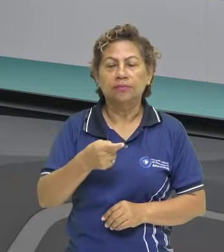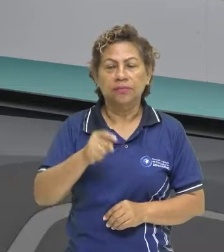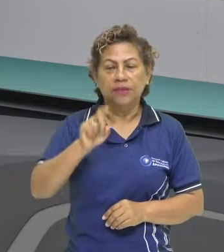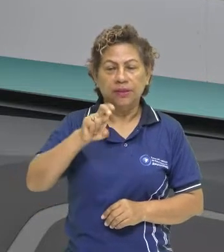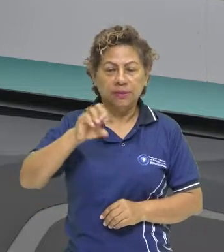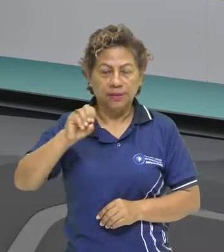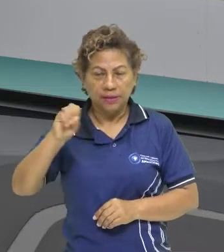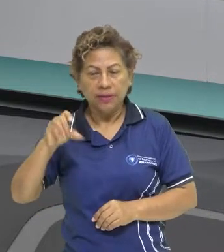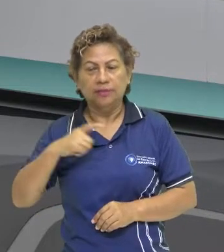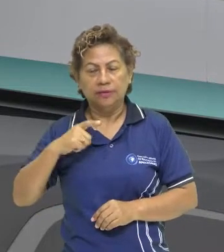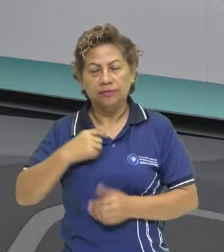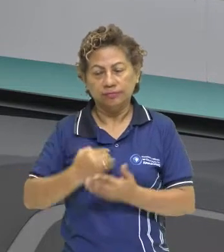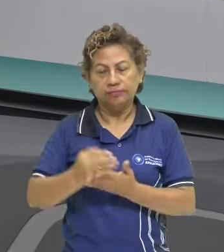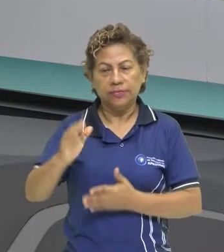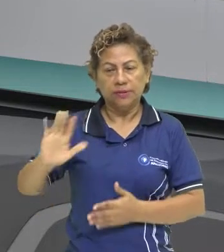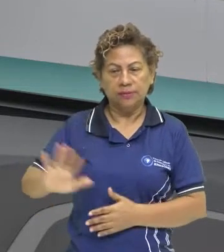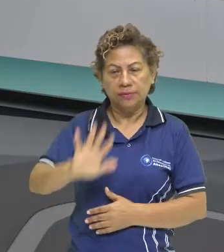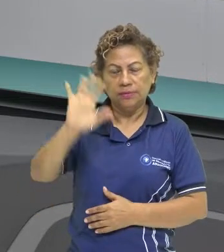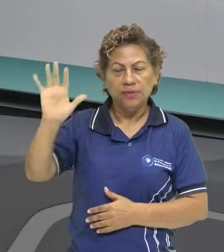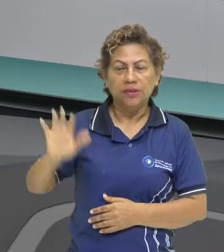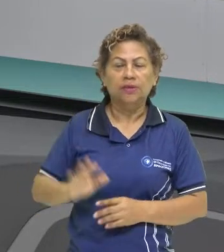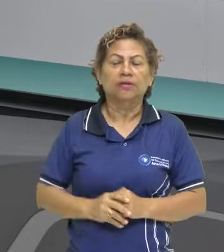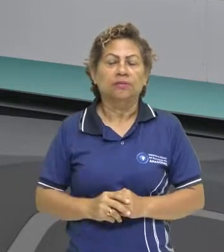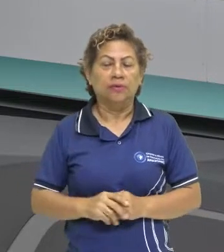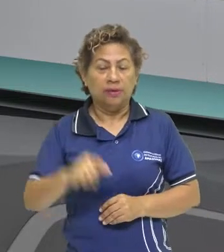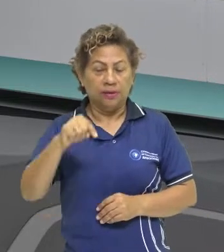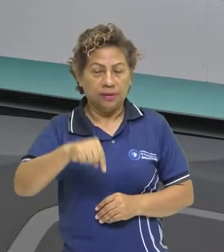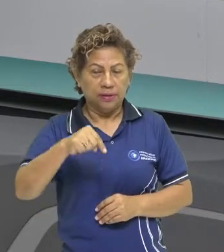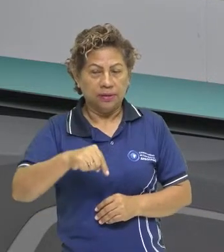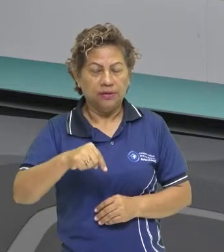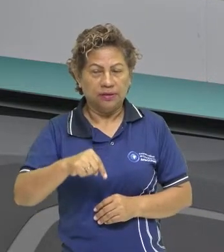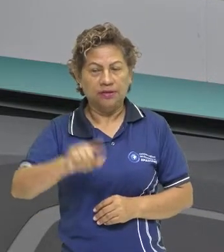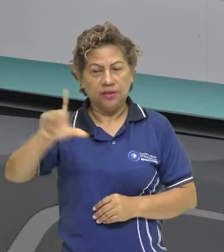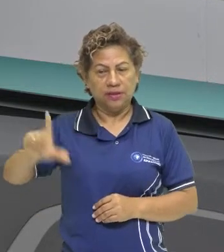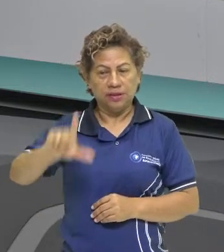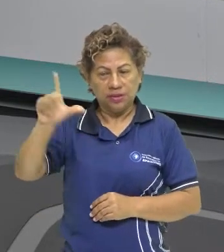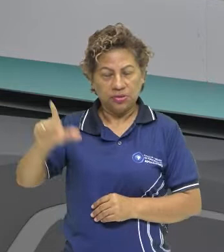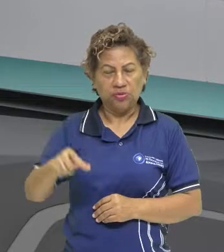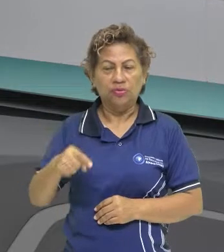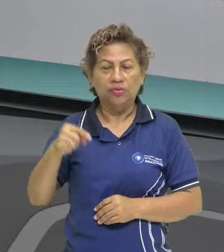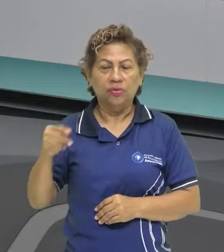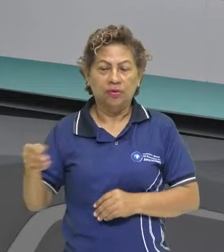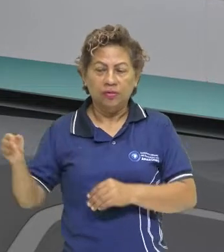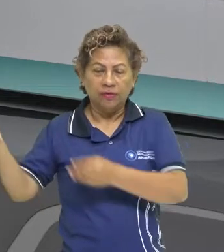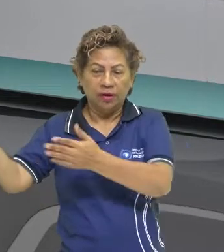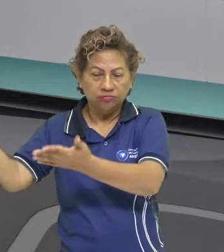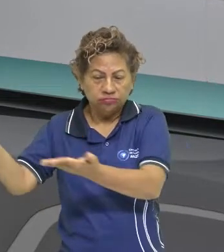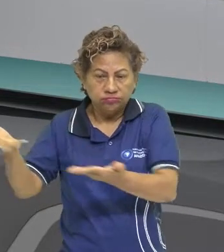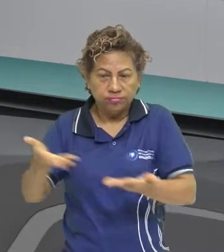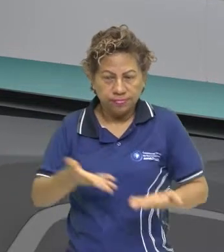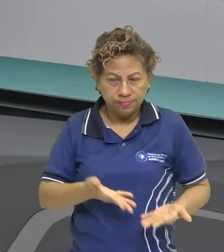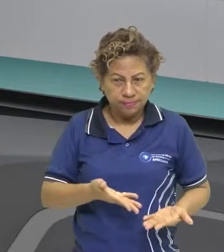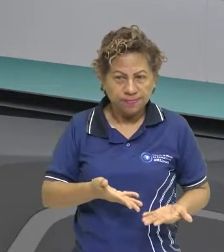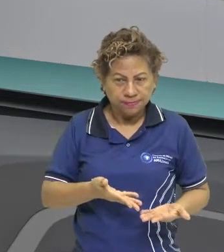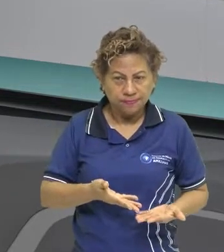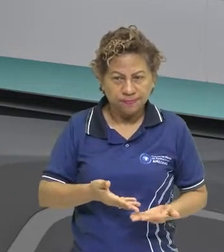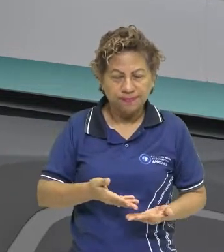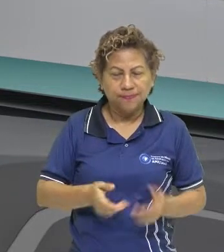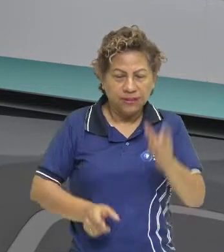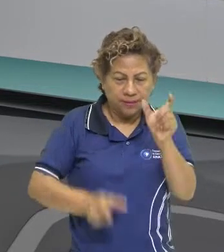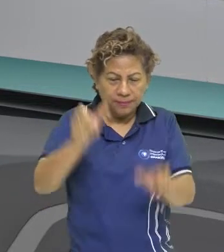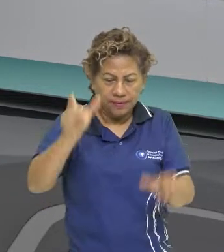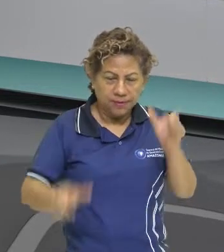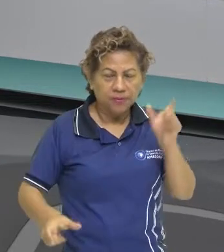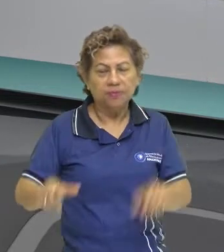aqui no Brasil de escritores portugueses que vieram para o Brasil e que escreveram